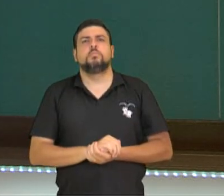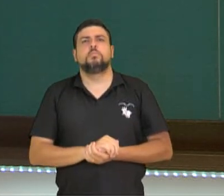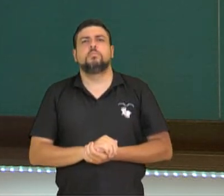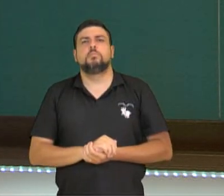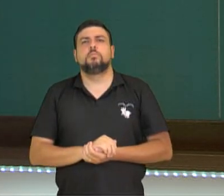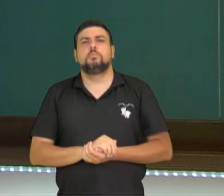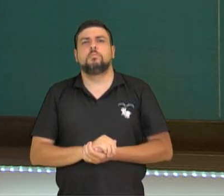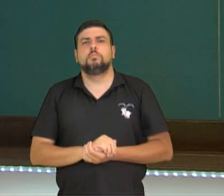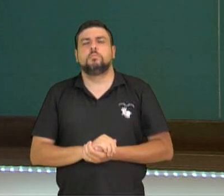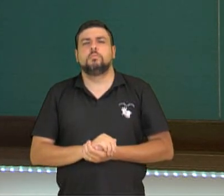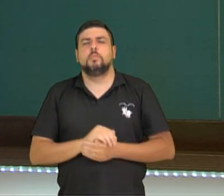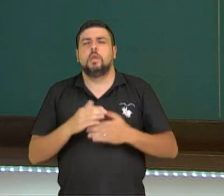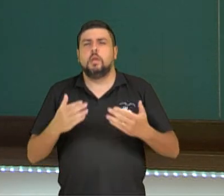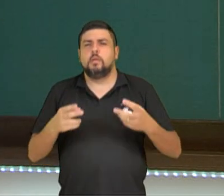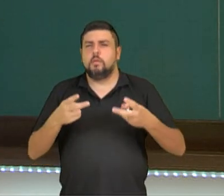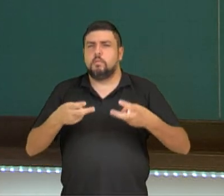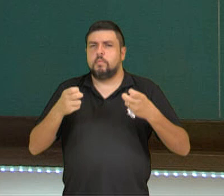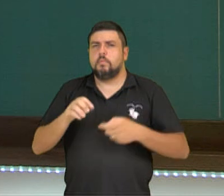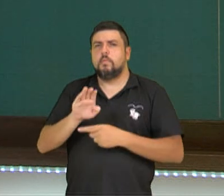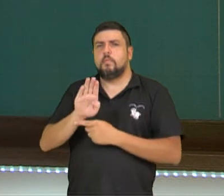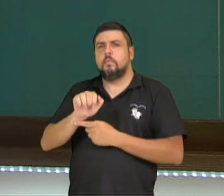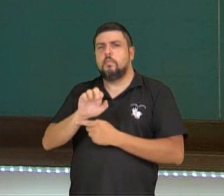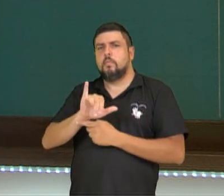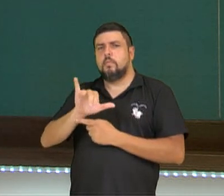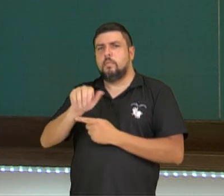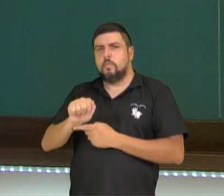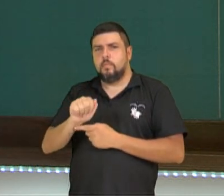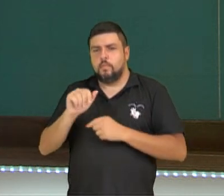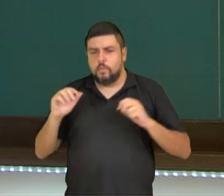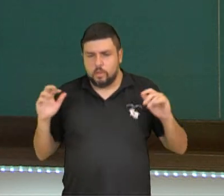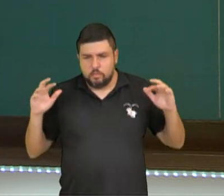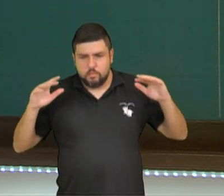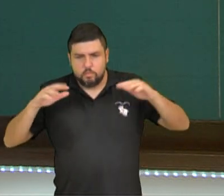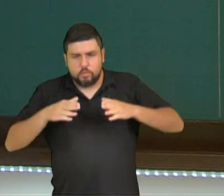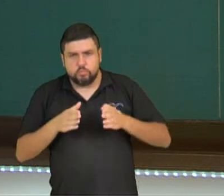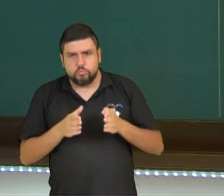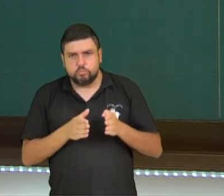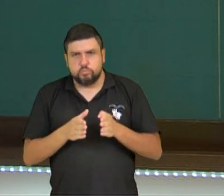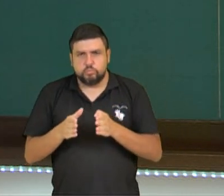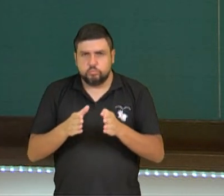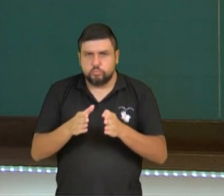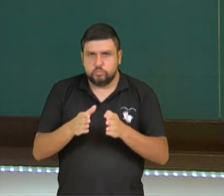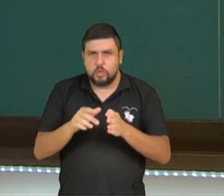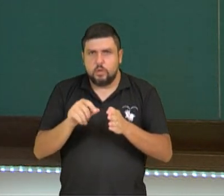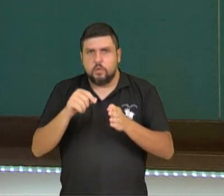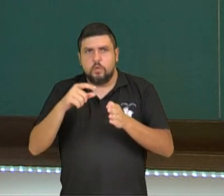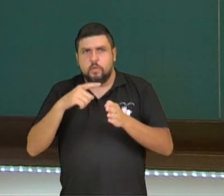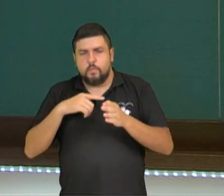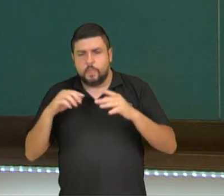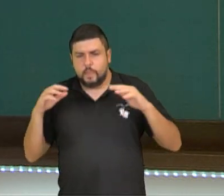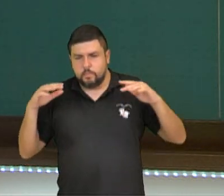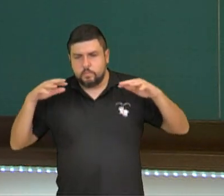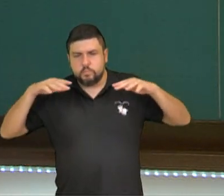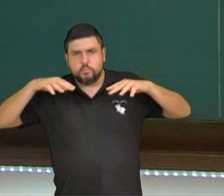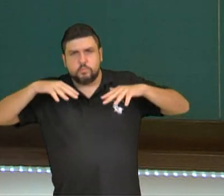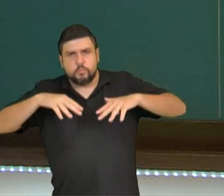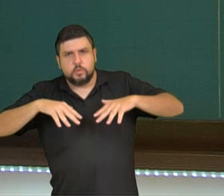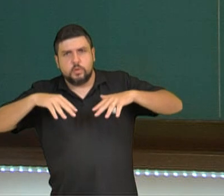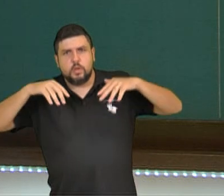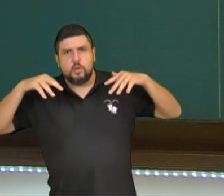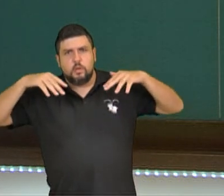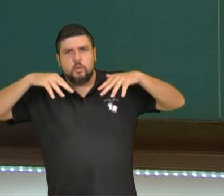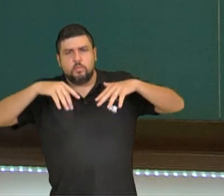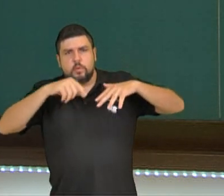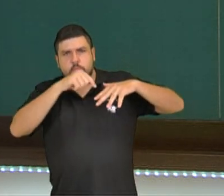uma bacia hidrográfica que é composta pelos afluentes, pelas áreas de nascentes, que é onde o rio nasce.